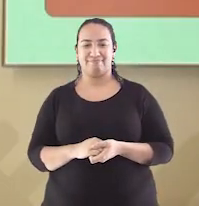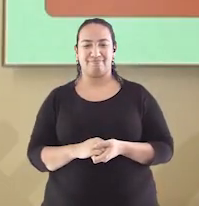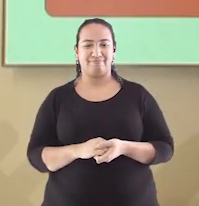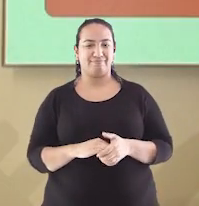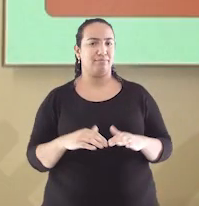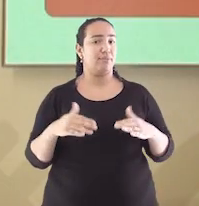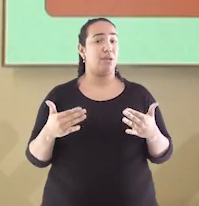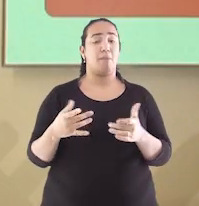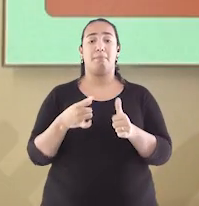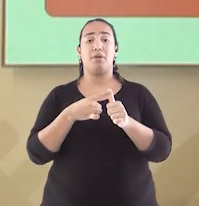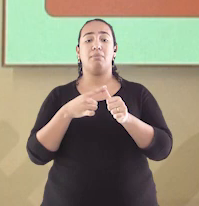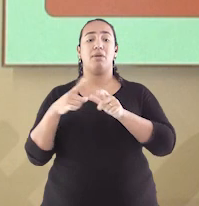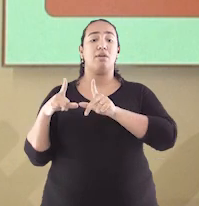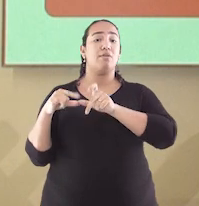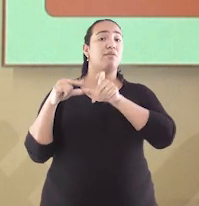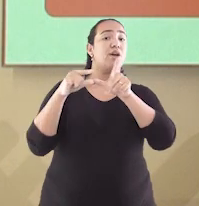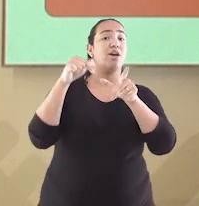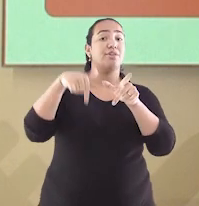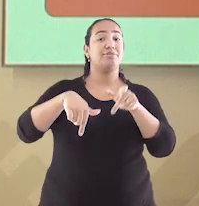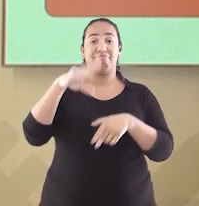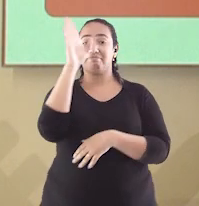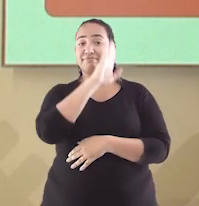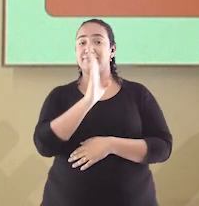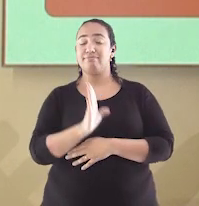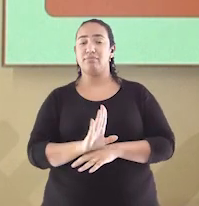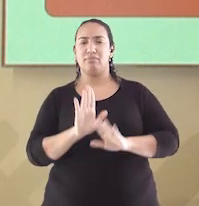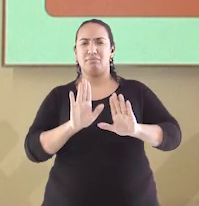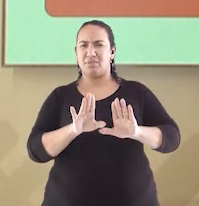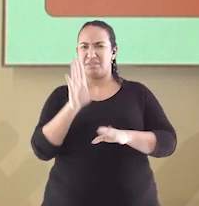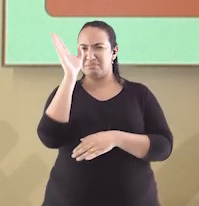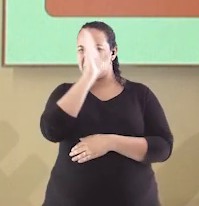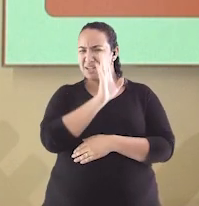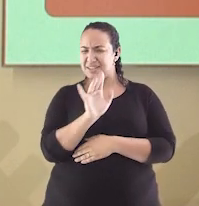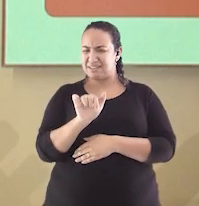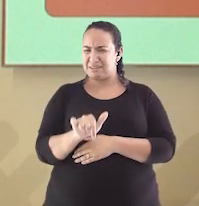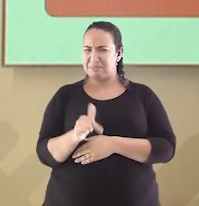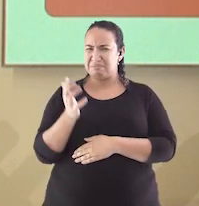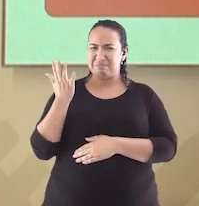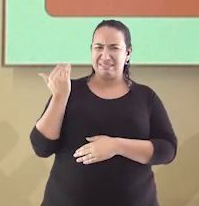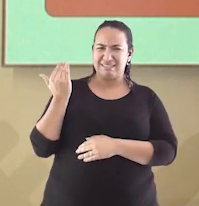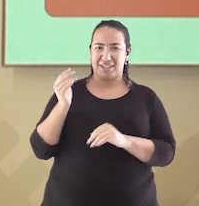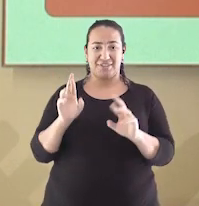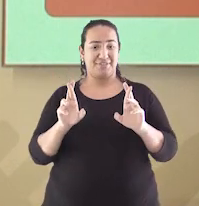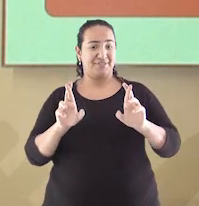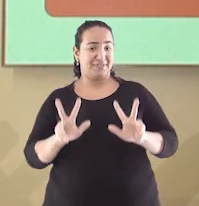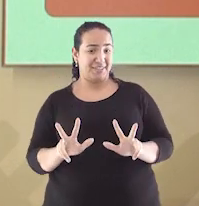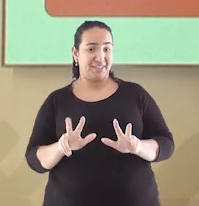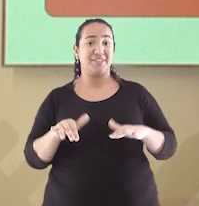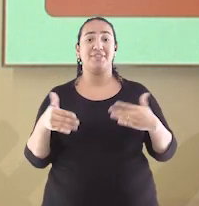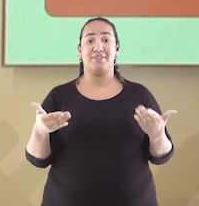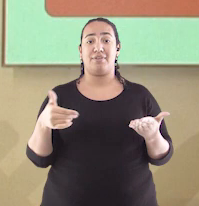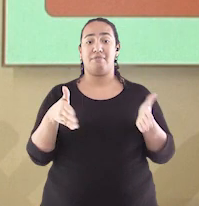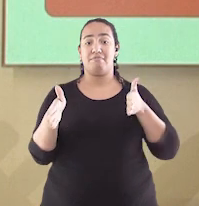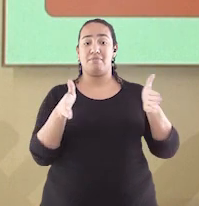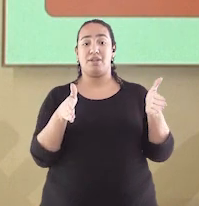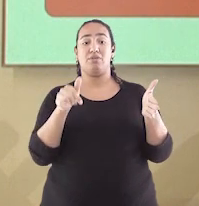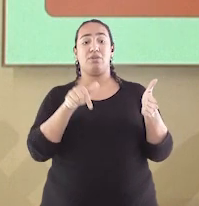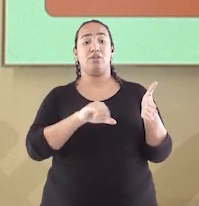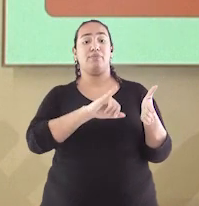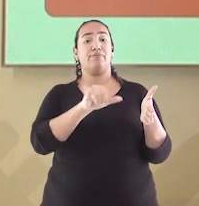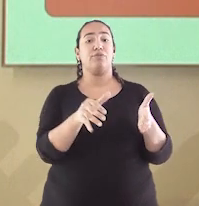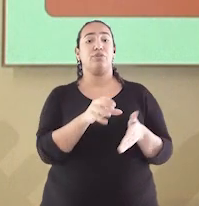Nossa primeira parada é aqui mesmo no Brasil, mas é um Brasil um pouquinho diferente. Vamos para o Brasil do período